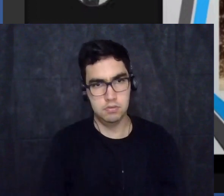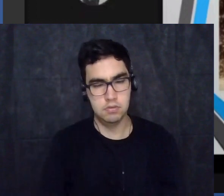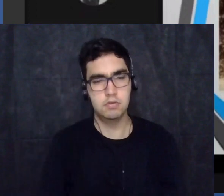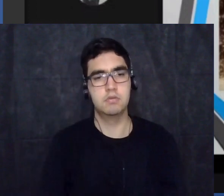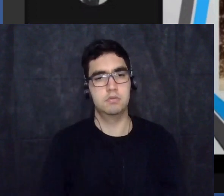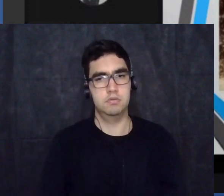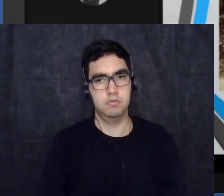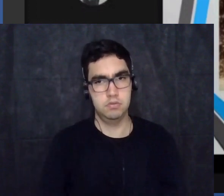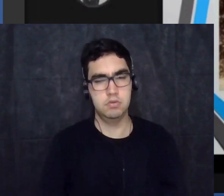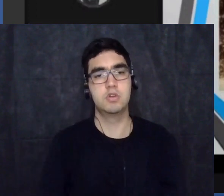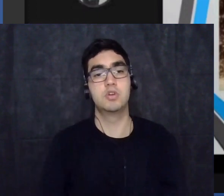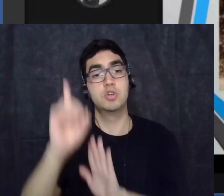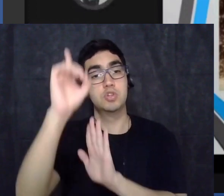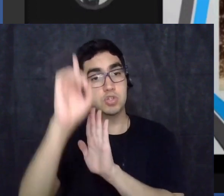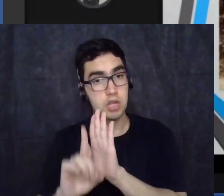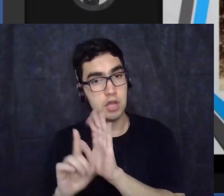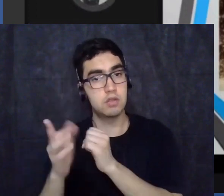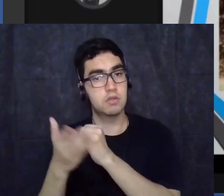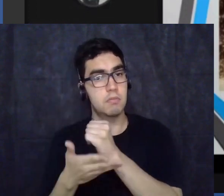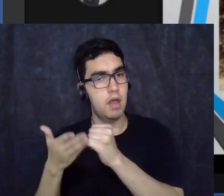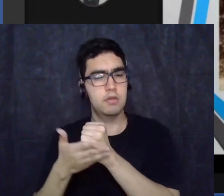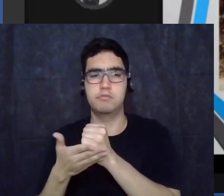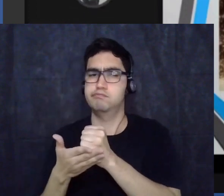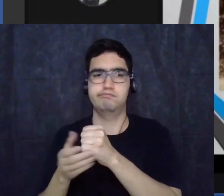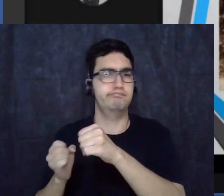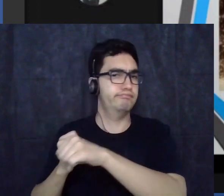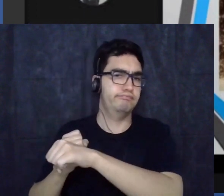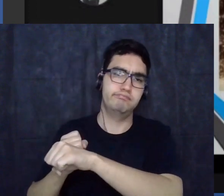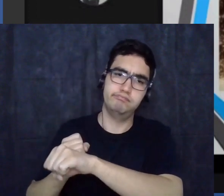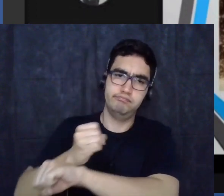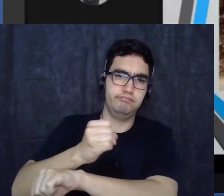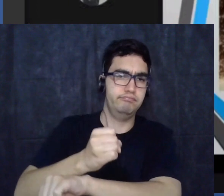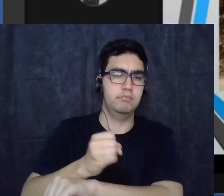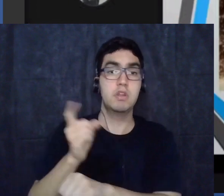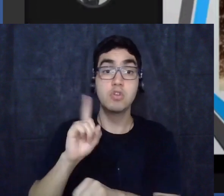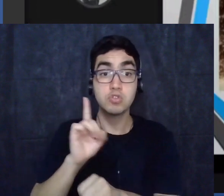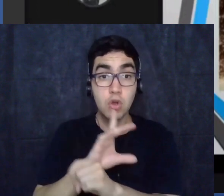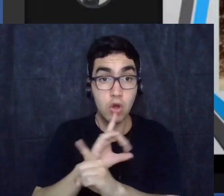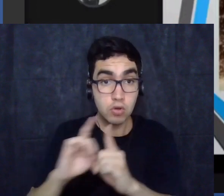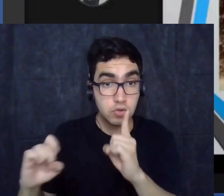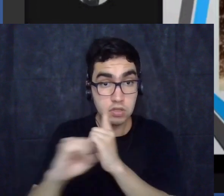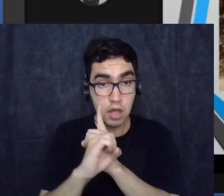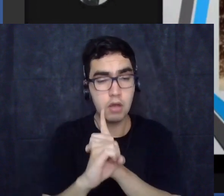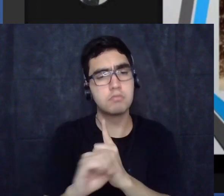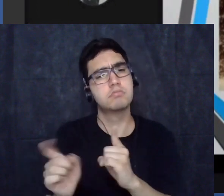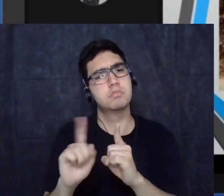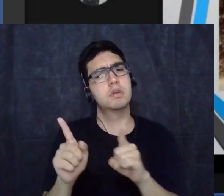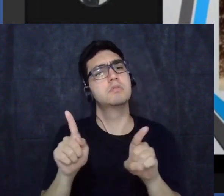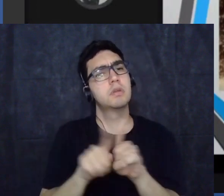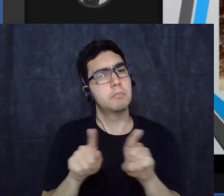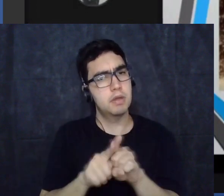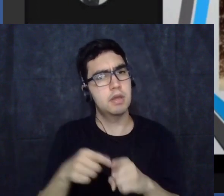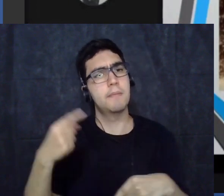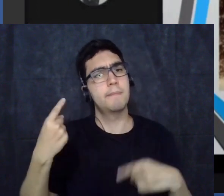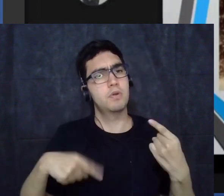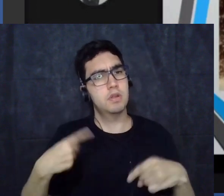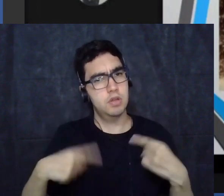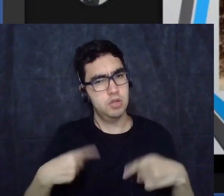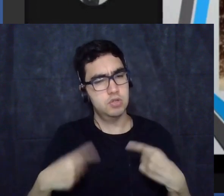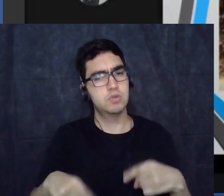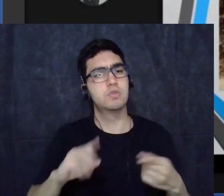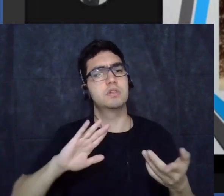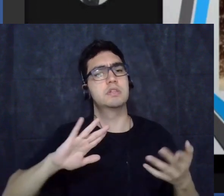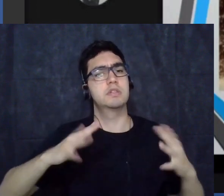básicos inclusive não sociais estamos falando mas políticos cívicos cívicos